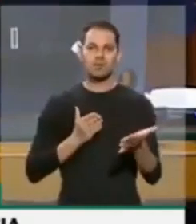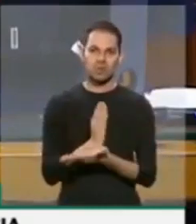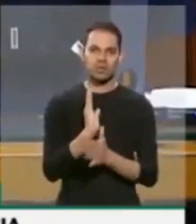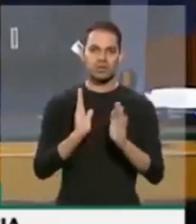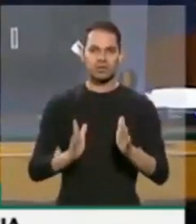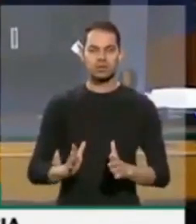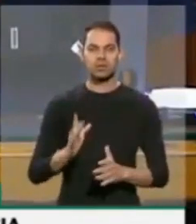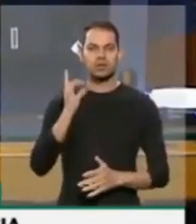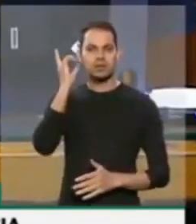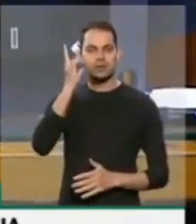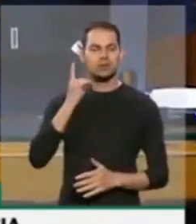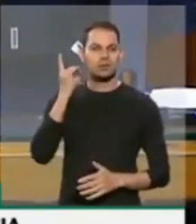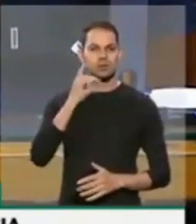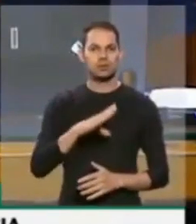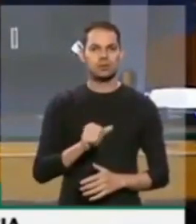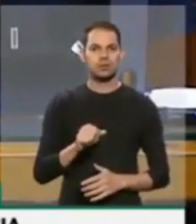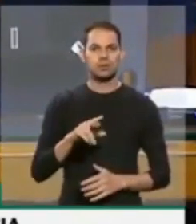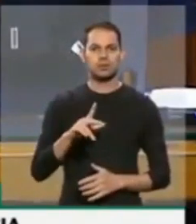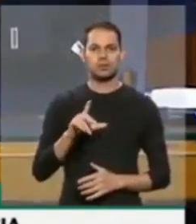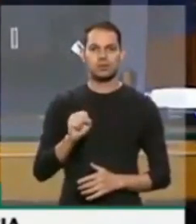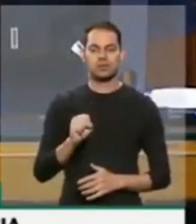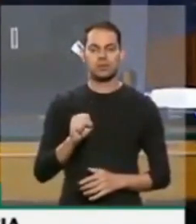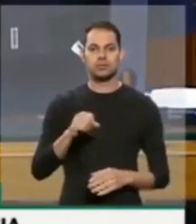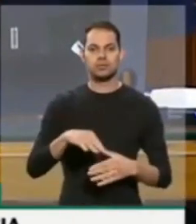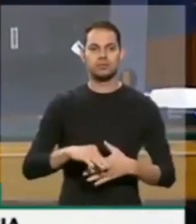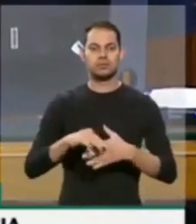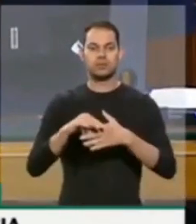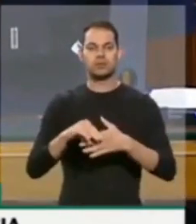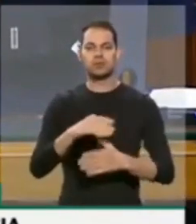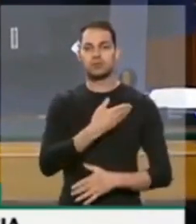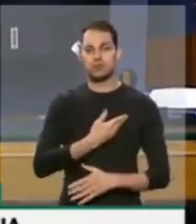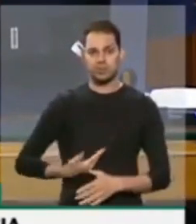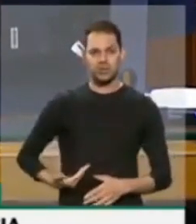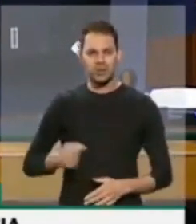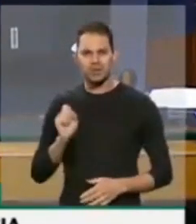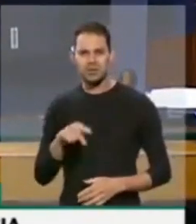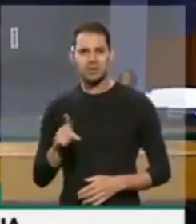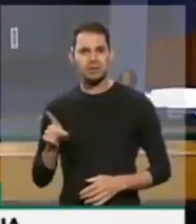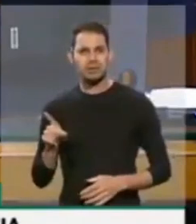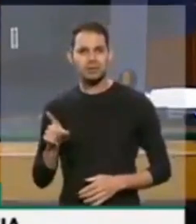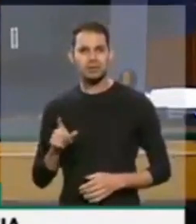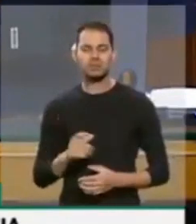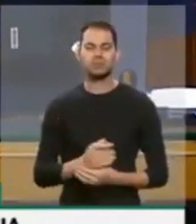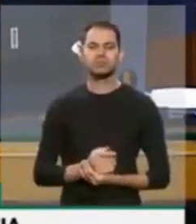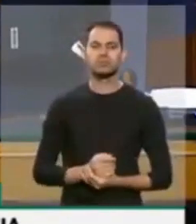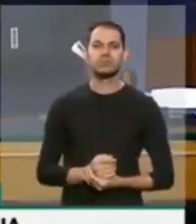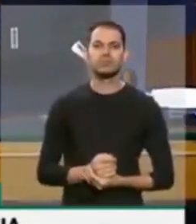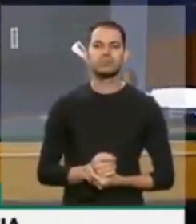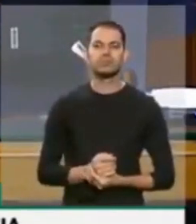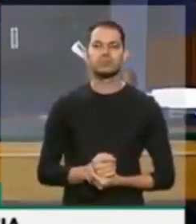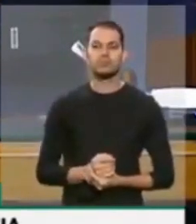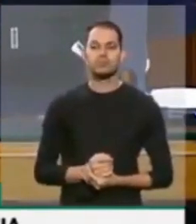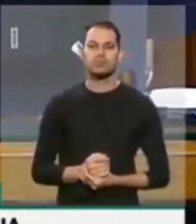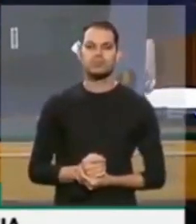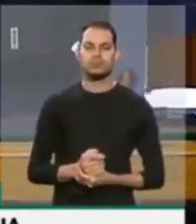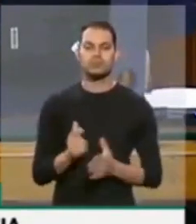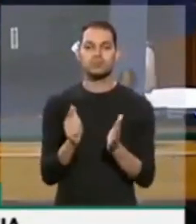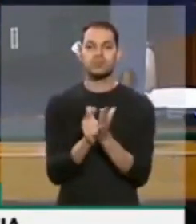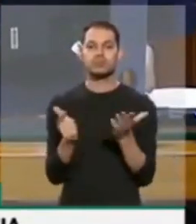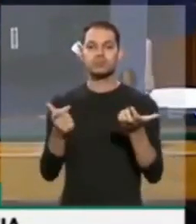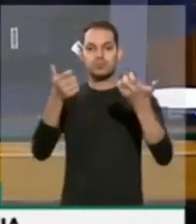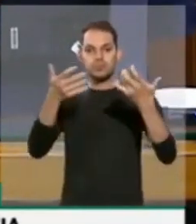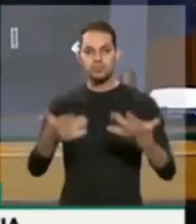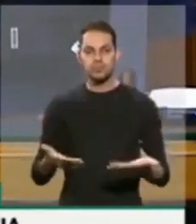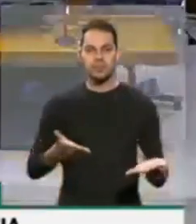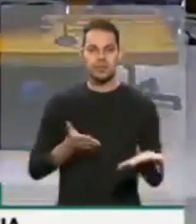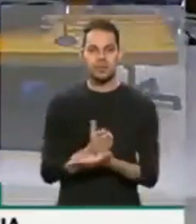O deputado Carlos Jordi pela liderança do governo, isso? O foi aprovado neste momento